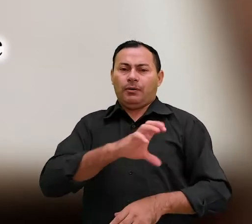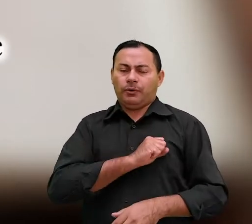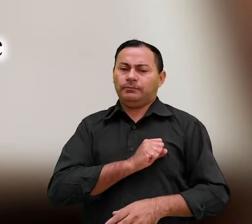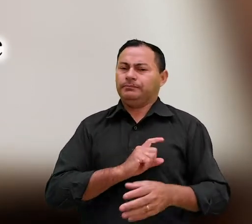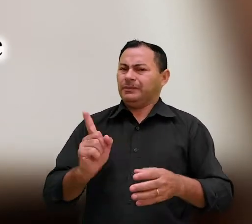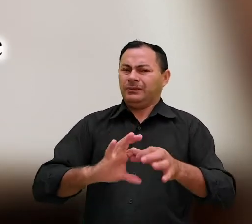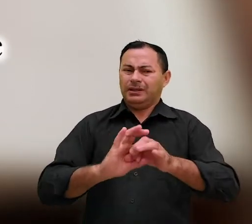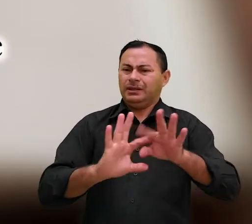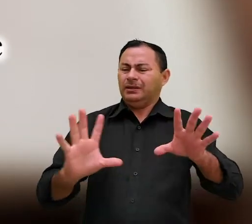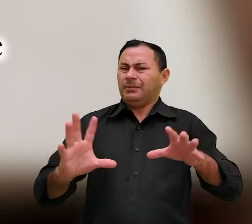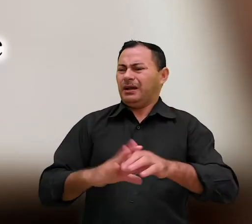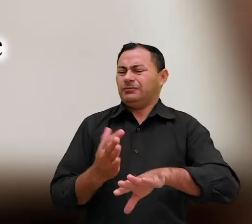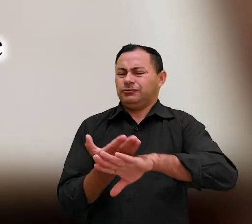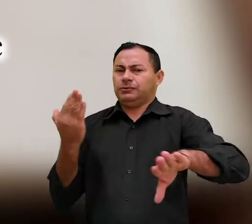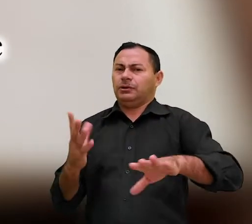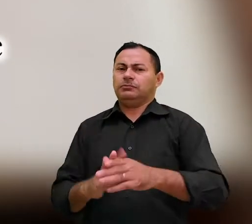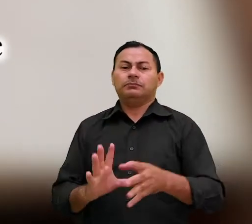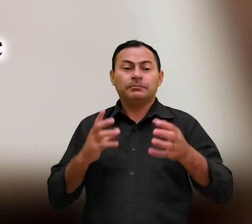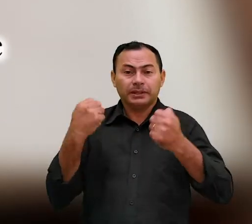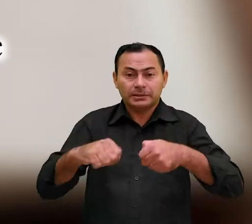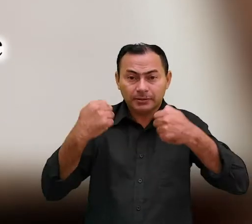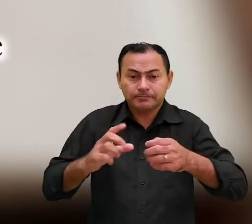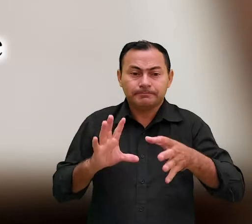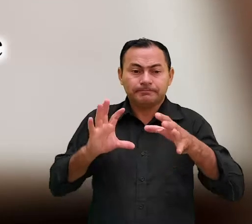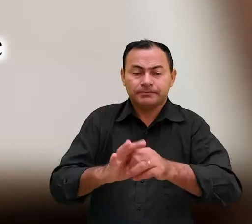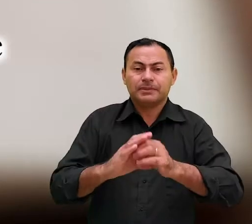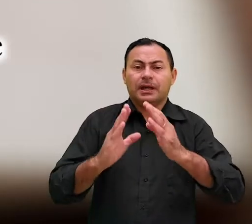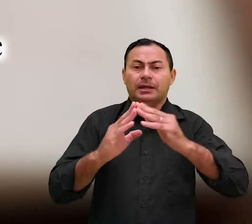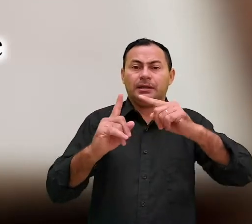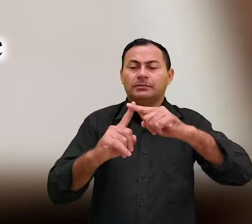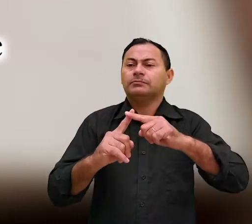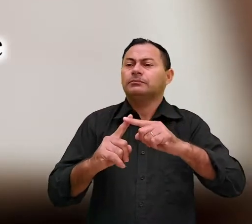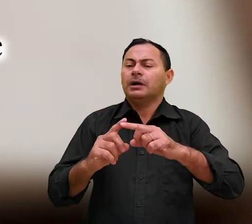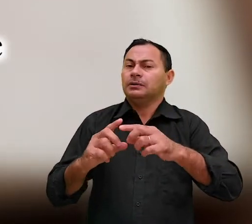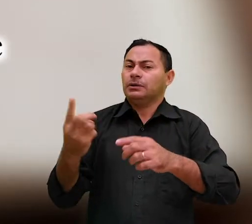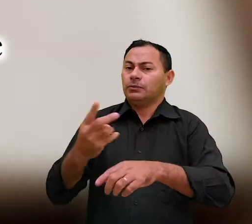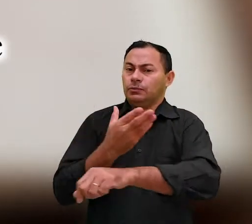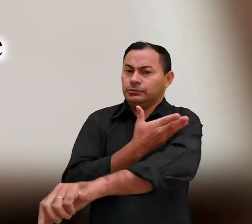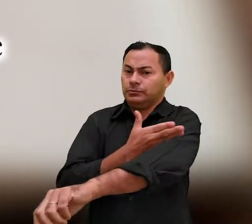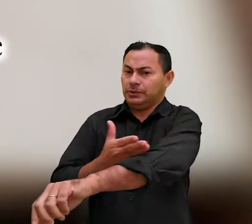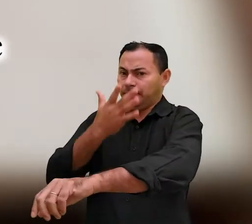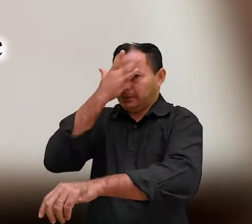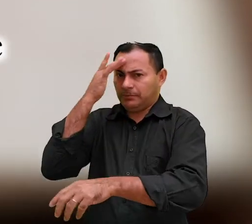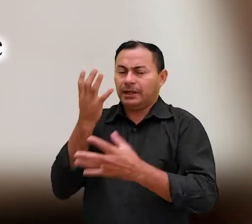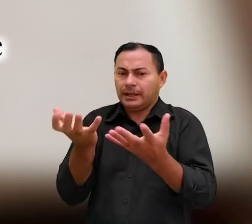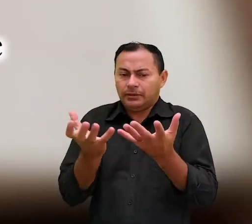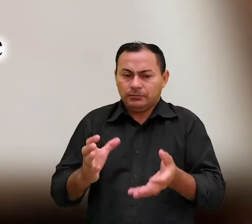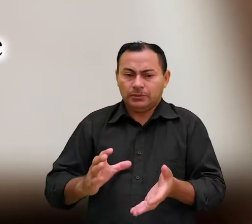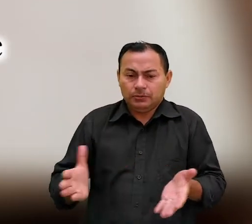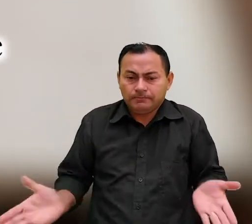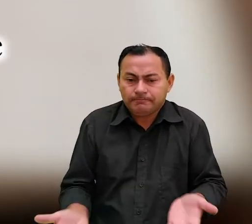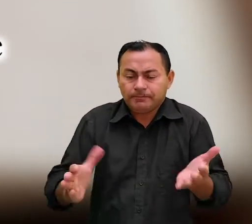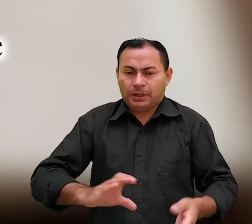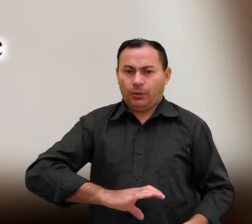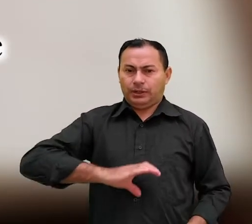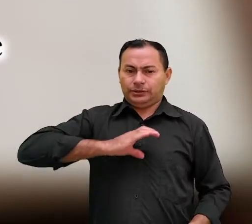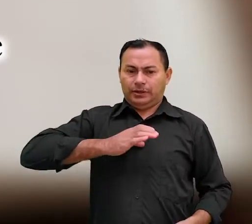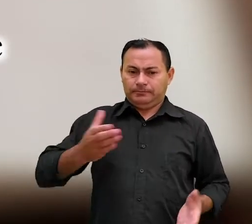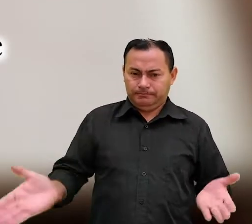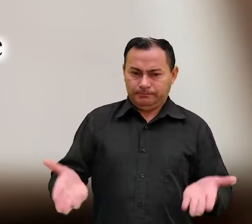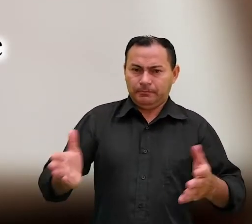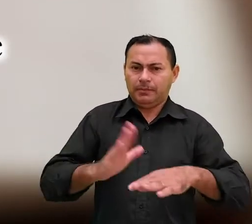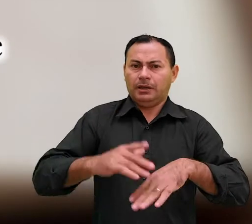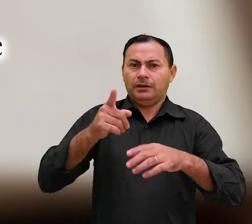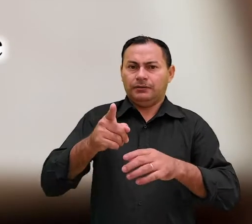Não deixemos de reunir-nos como igreja, segundo o costume de alguns, mas procuremos encorajar-nos uns aos